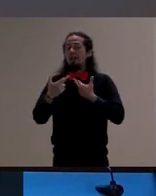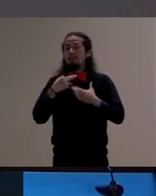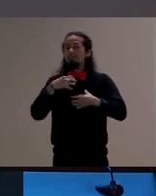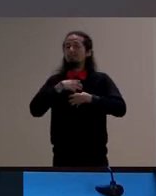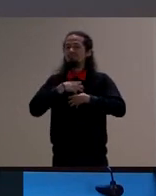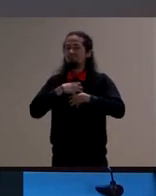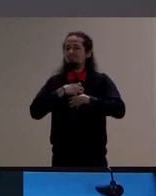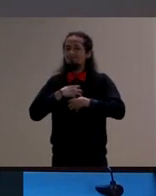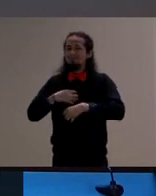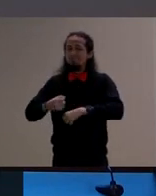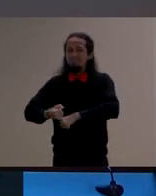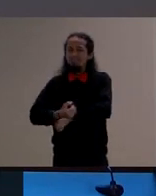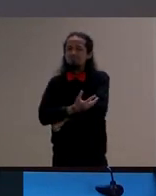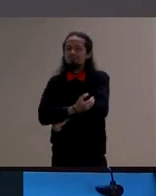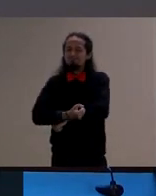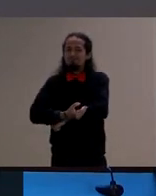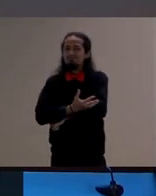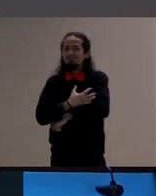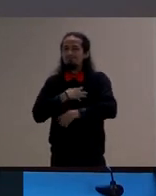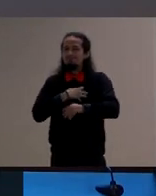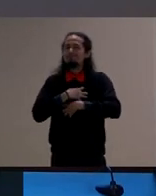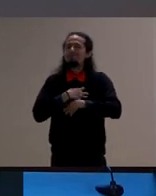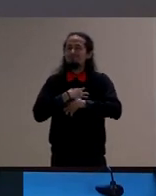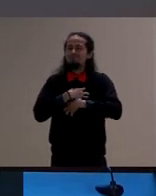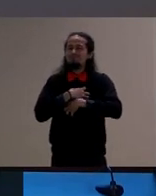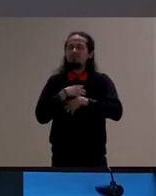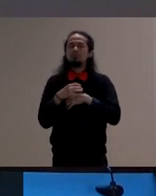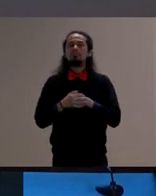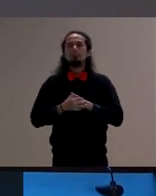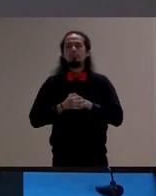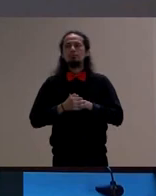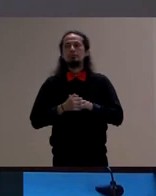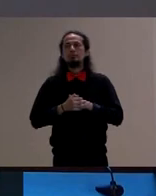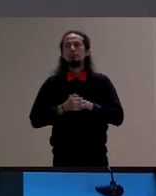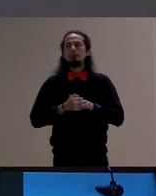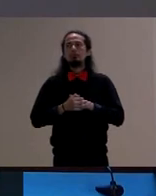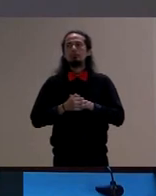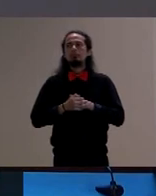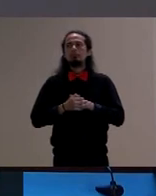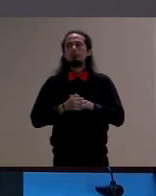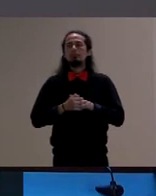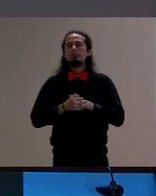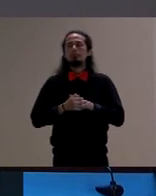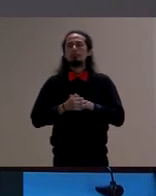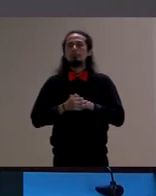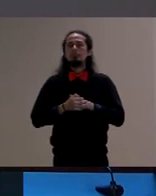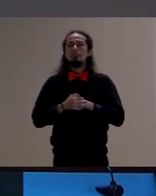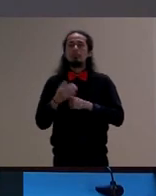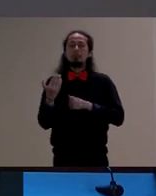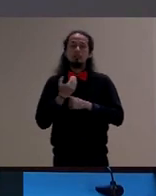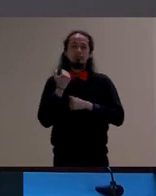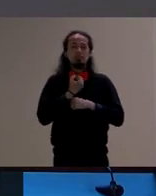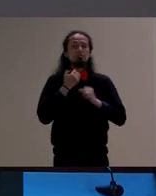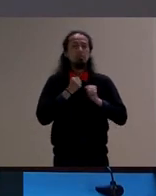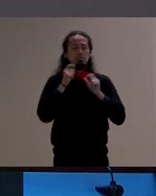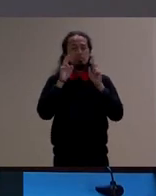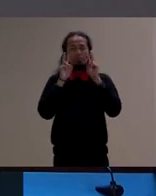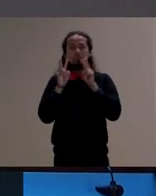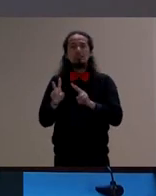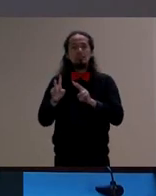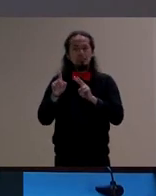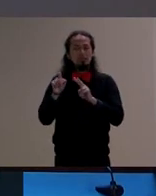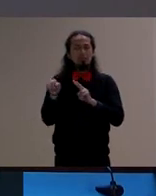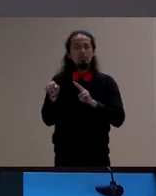mimética e aqui talvez a gente possa ainda ler é um trecho onde